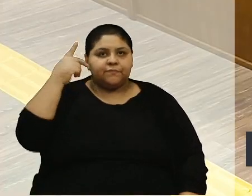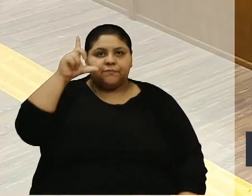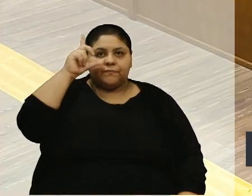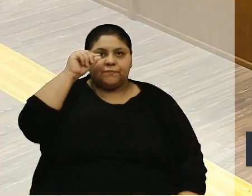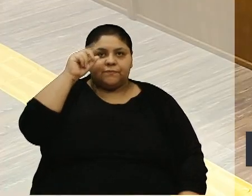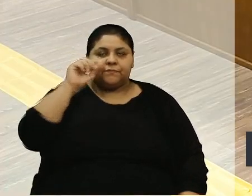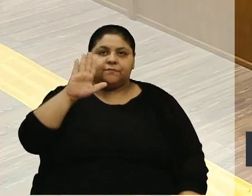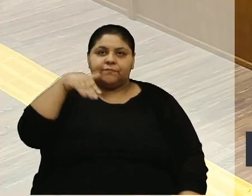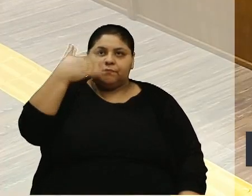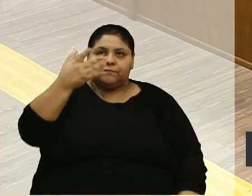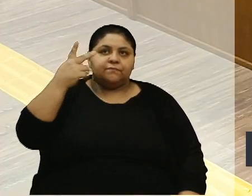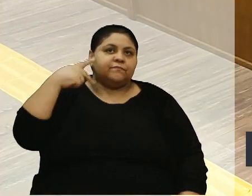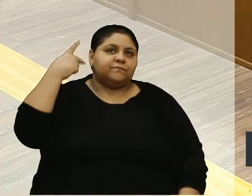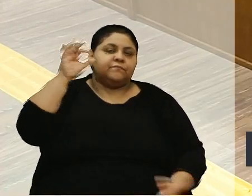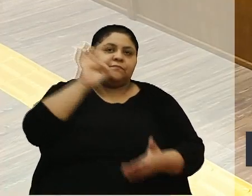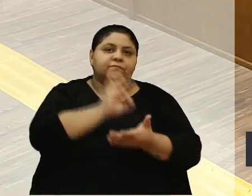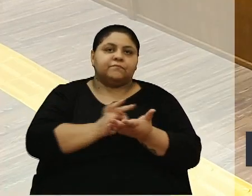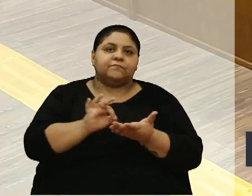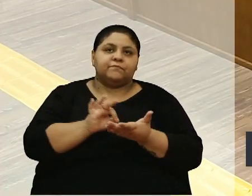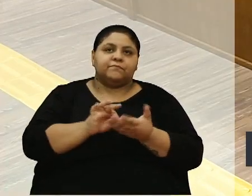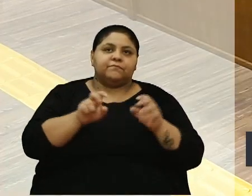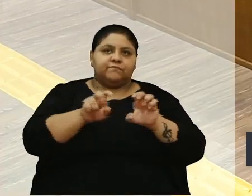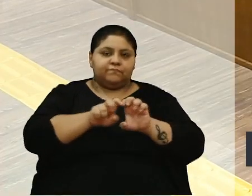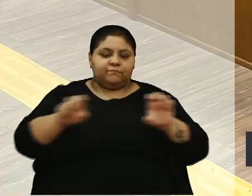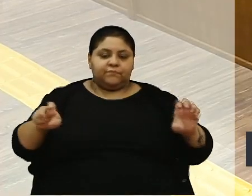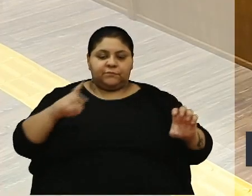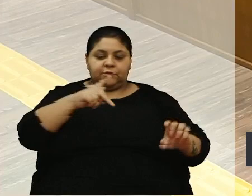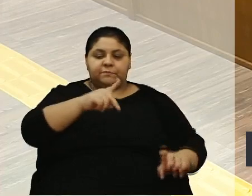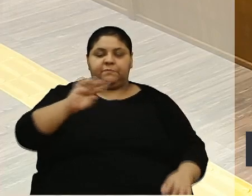O próximo vereador escrito, a bancada do PT.